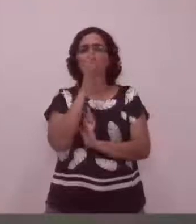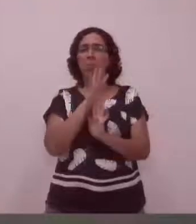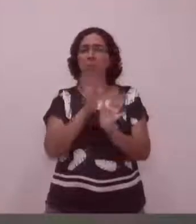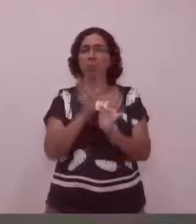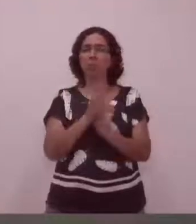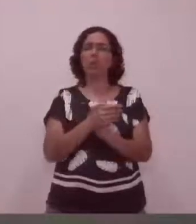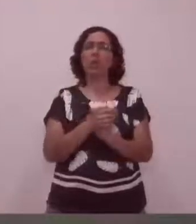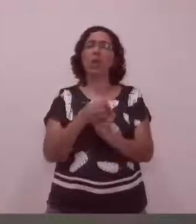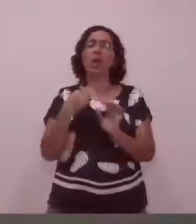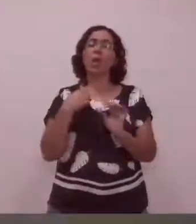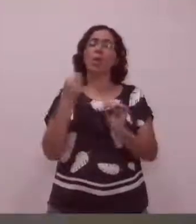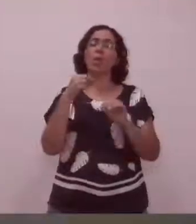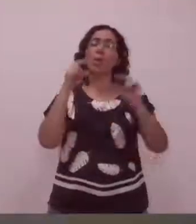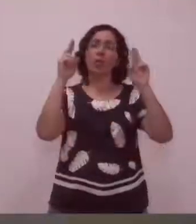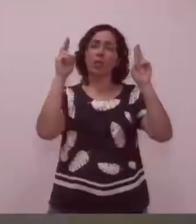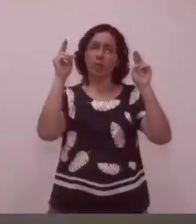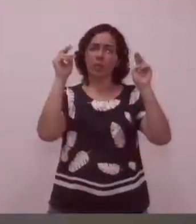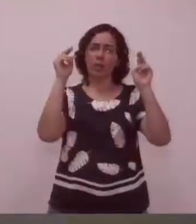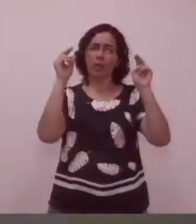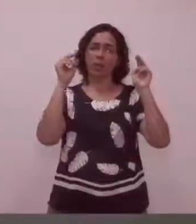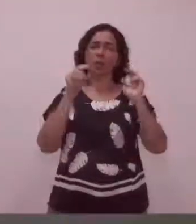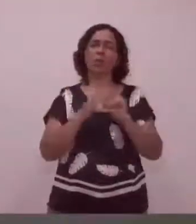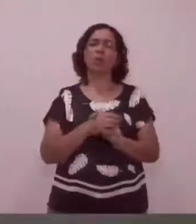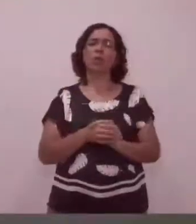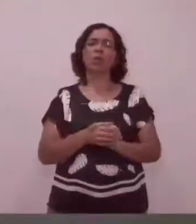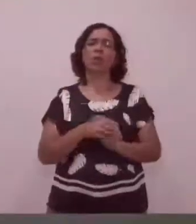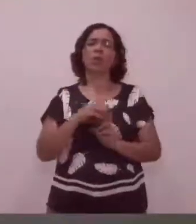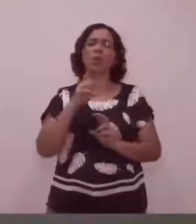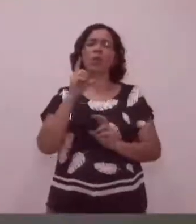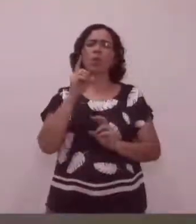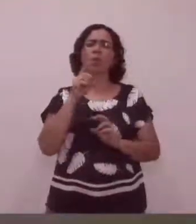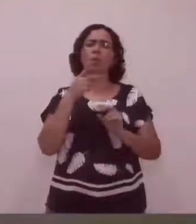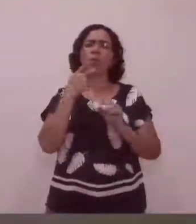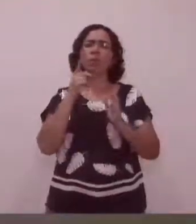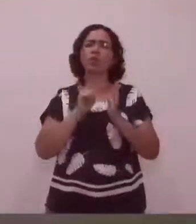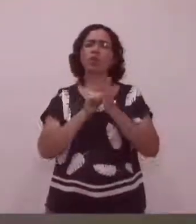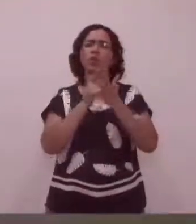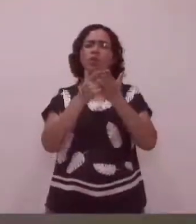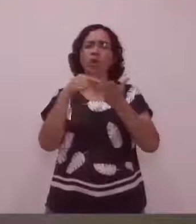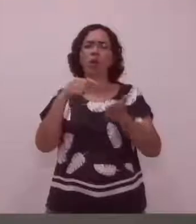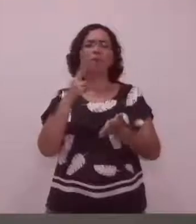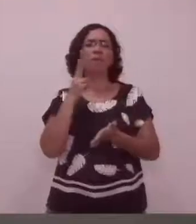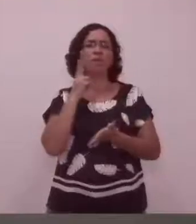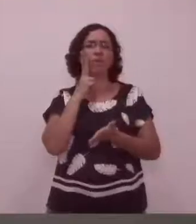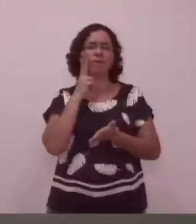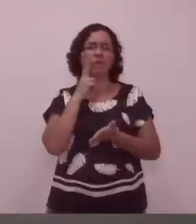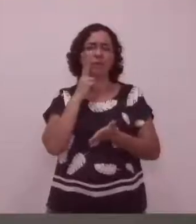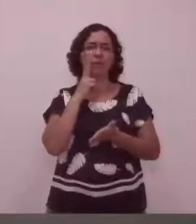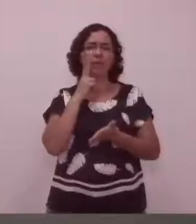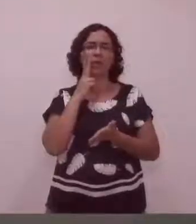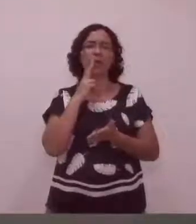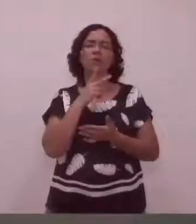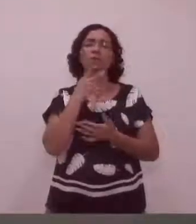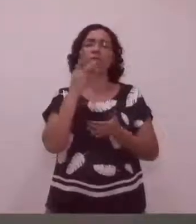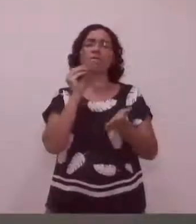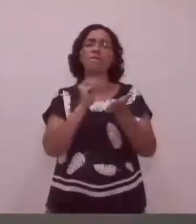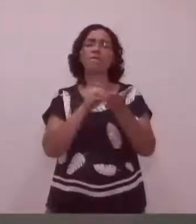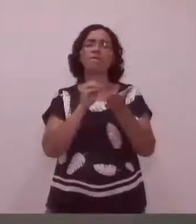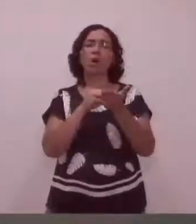vou entrar com o tema plano diretor numa menção que faz o jornal de Vinhedo. Falta d'água.